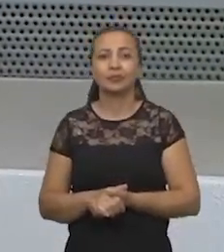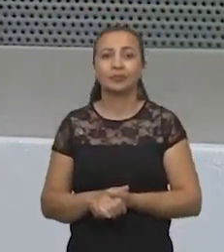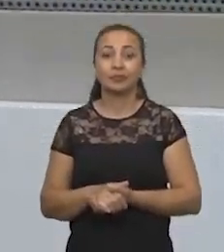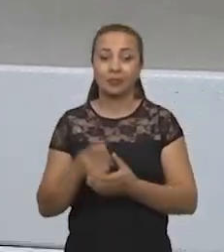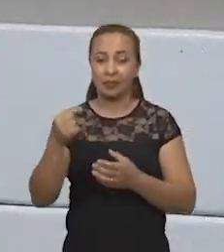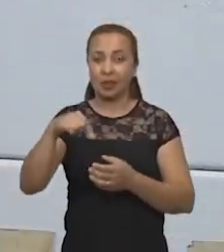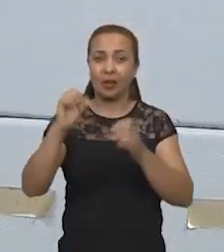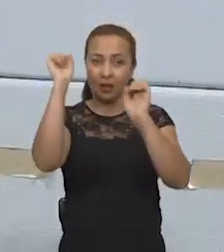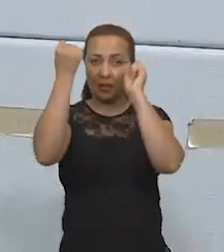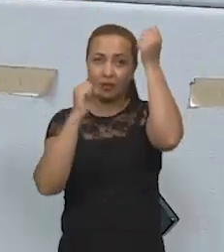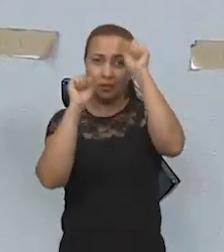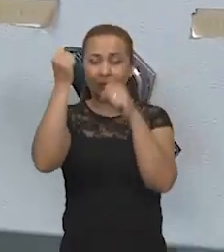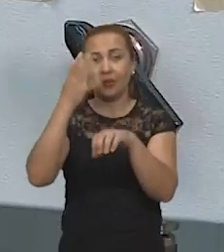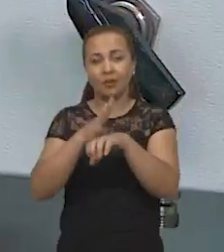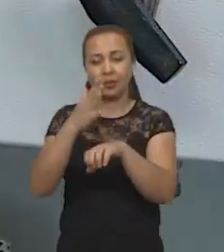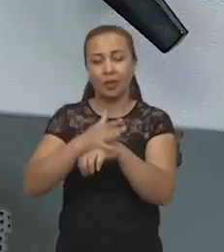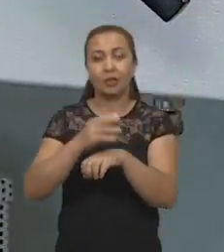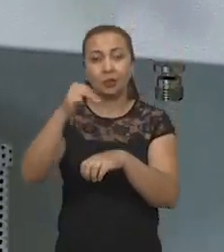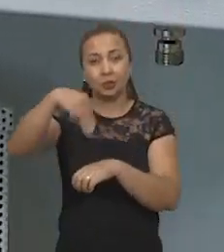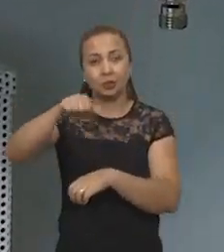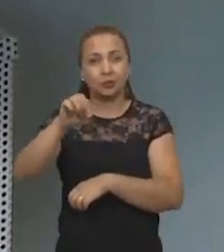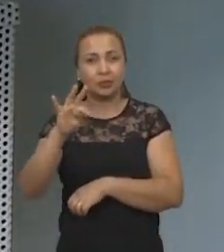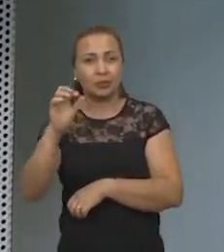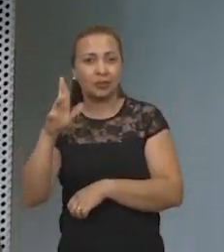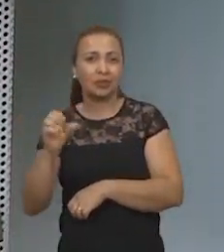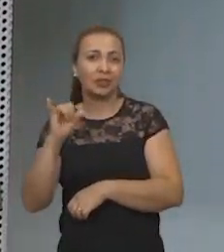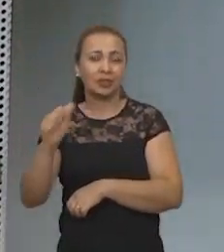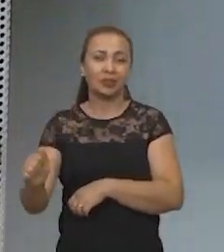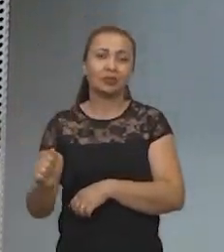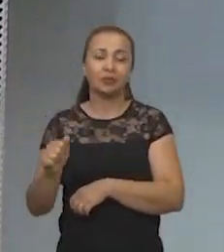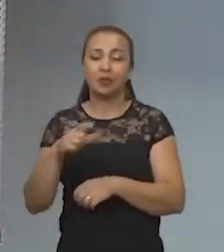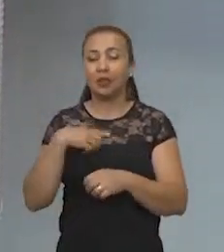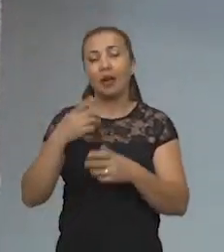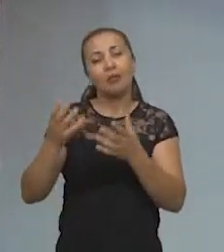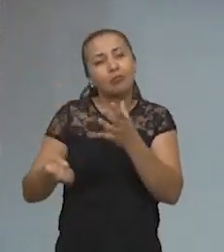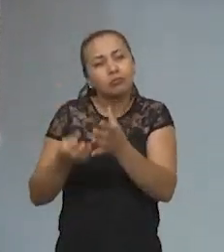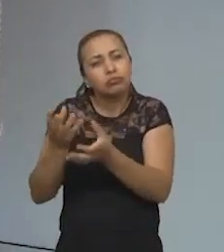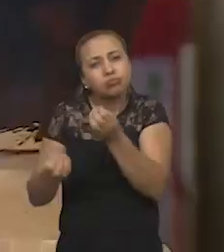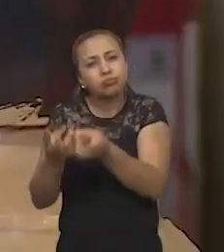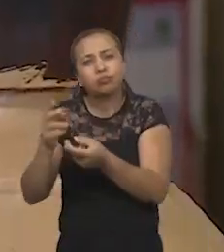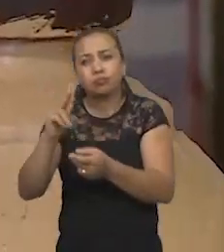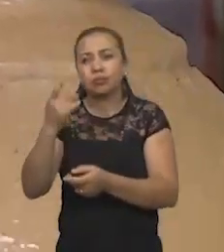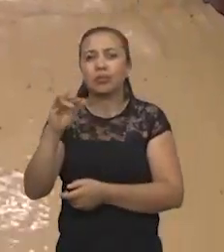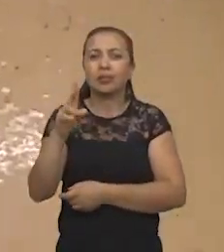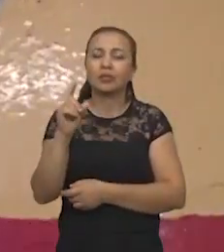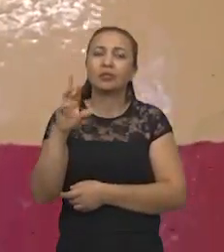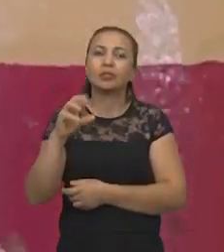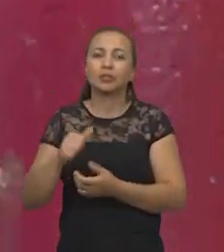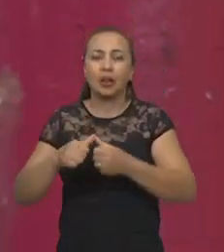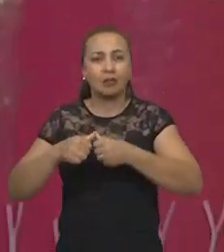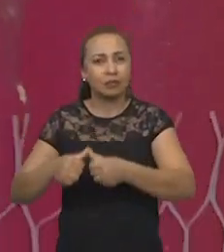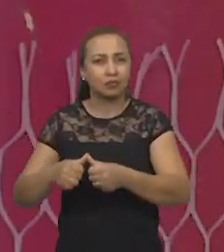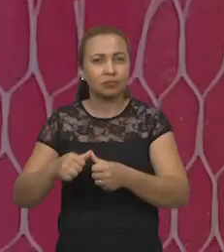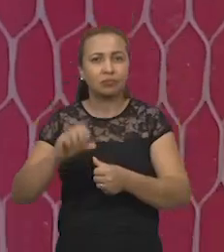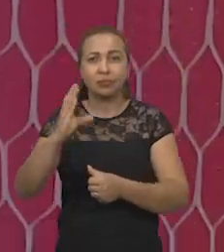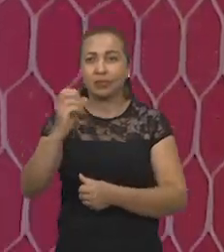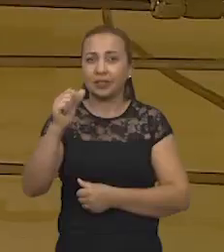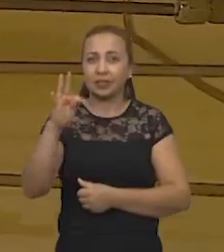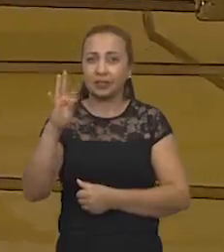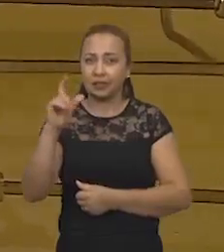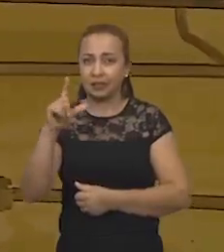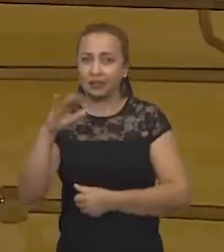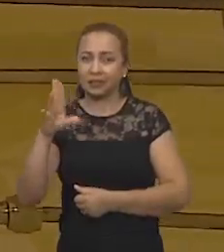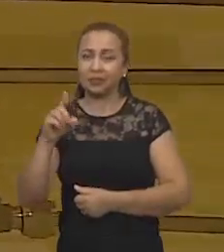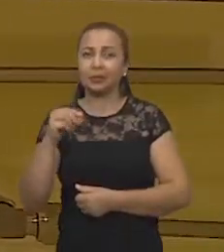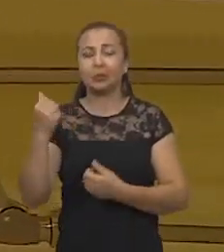esse equipamento aqui faz o teste do material. O rendimento de hidrogênio, a conversão de metano, a estabilidade do catalisador,